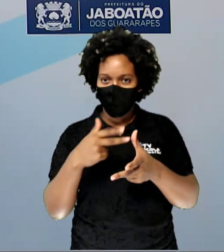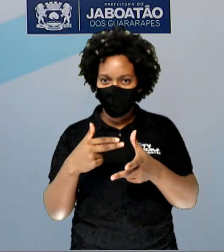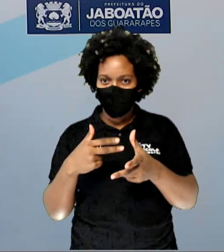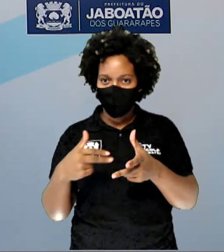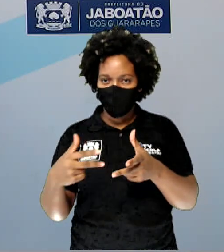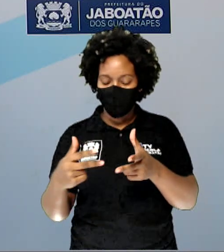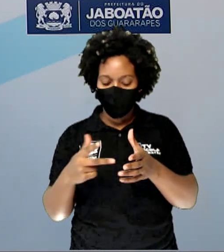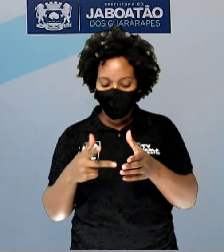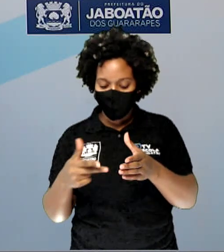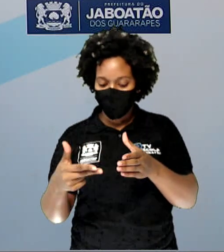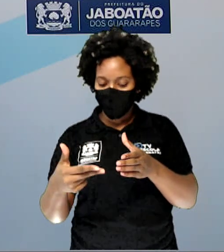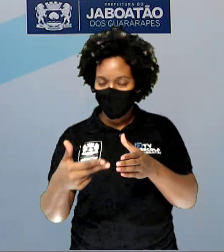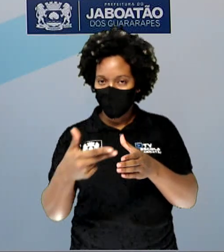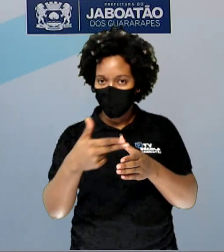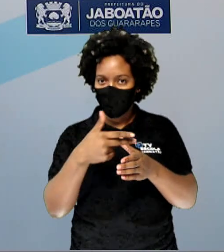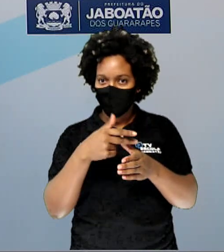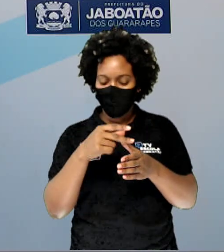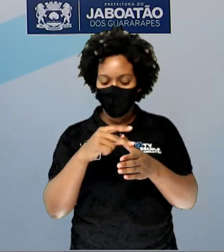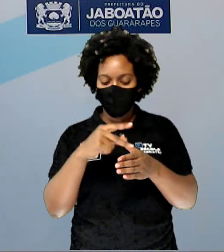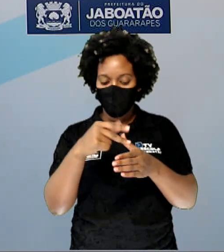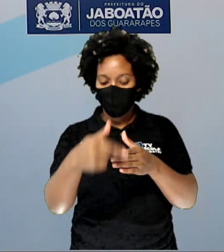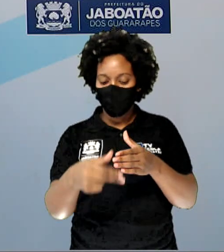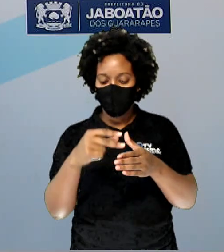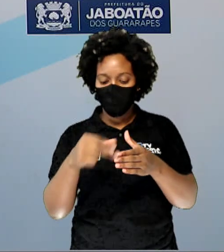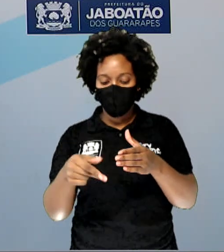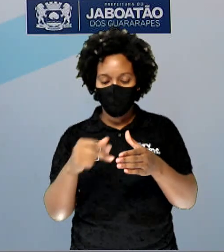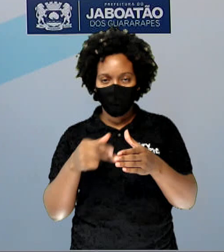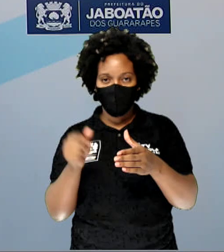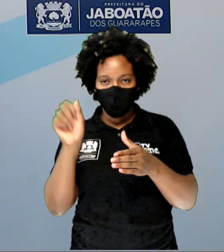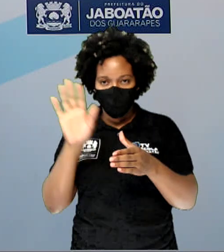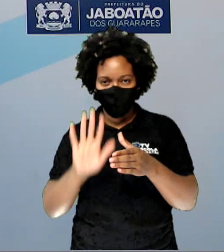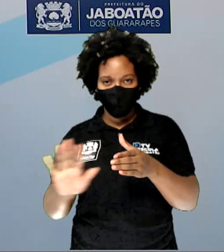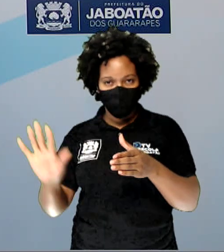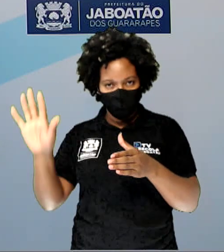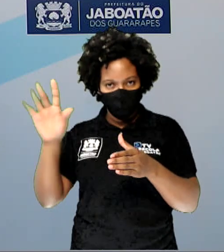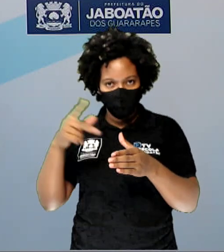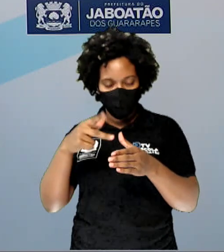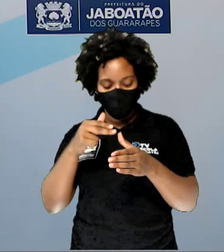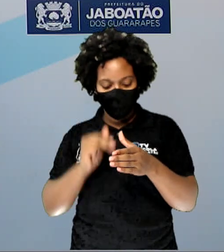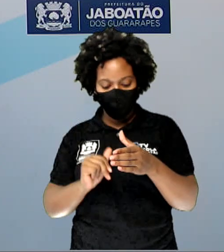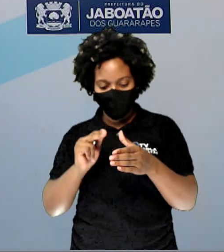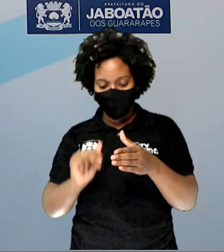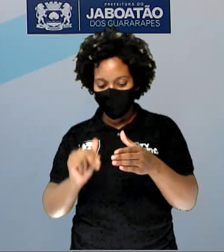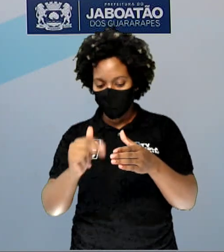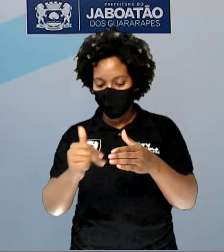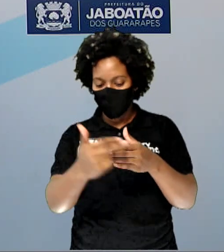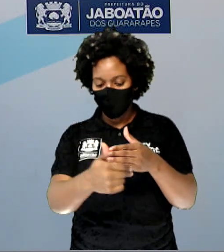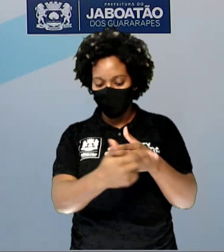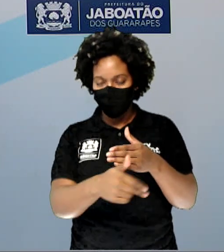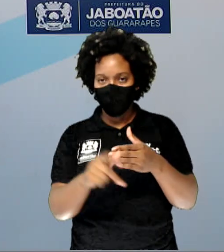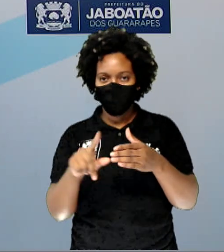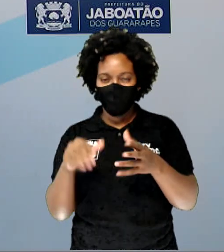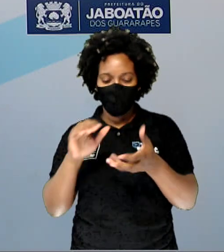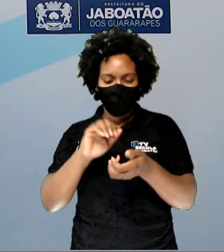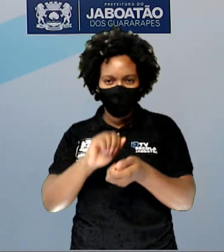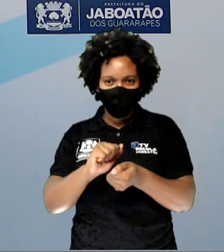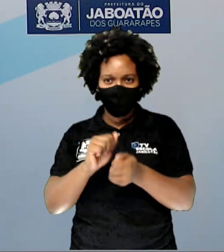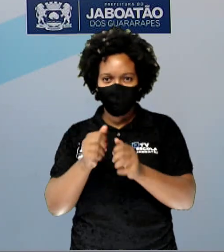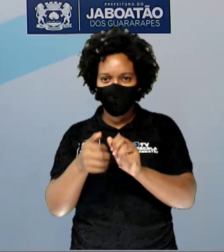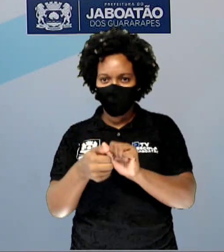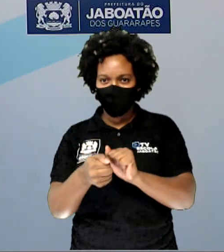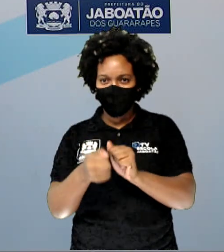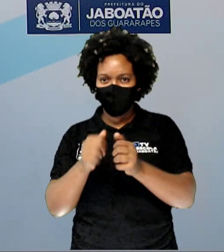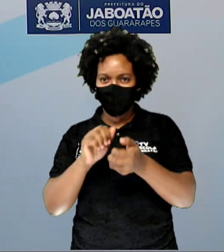Vai cortar em tiras, como aparece aí as tirinhas. Ok? E depois vai amassar as